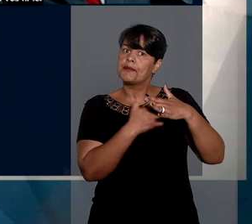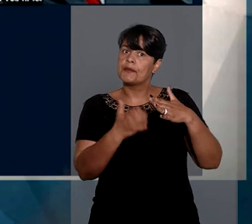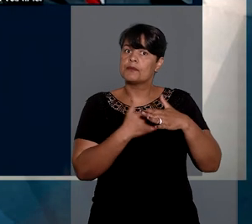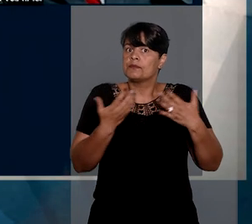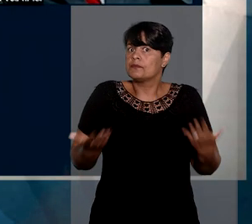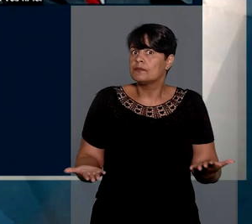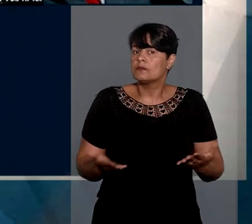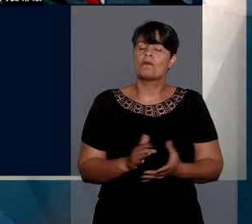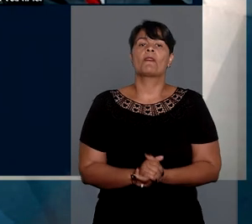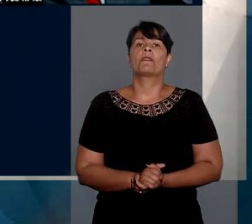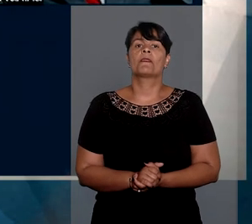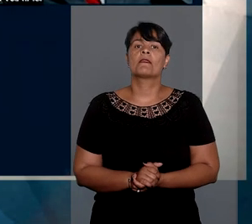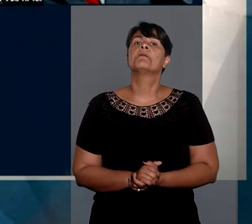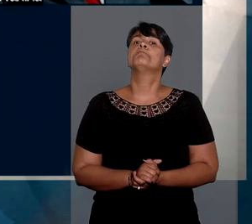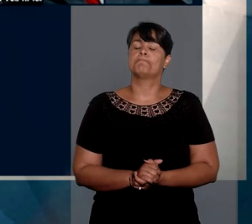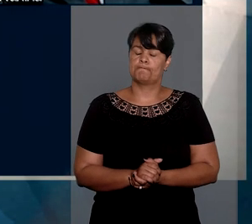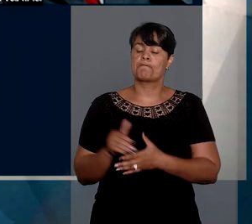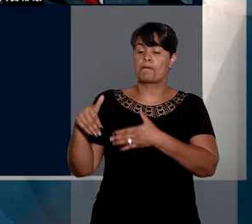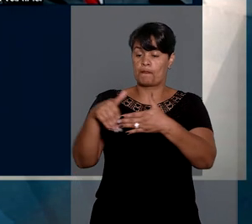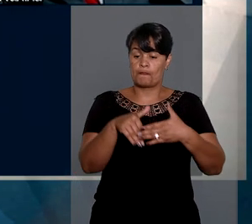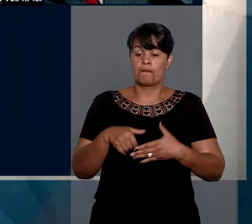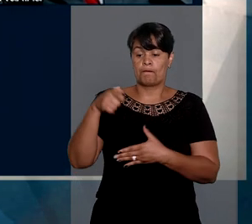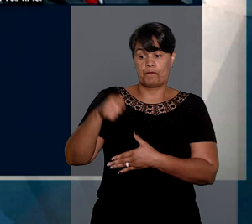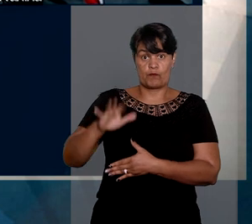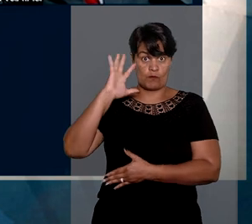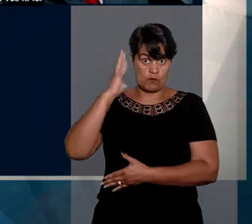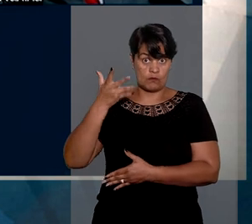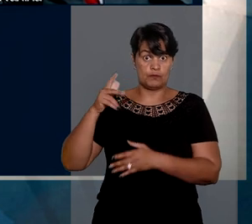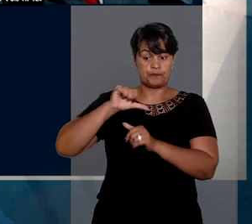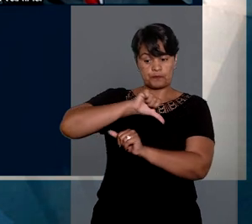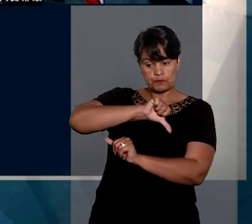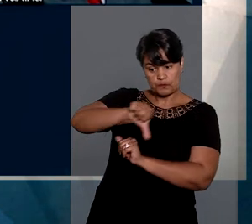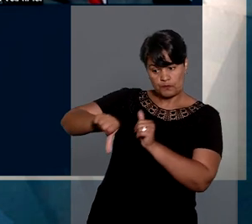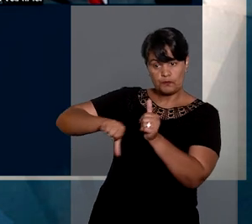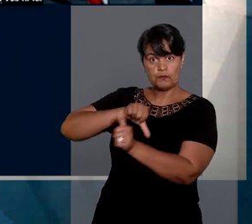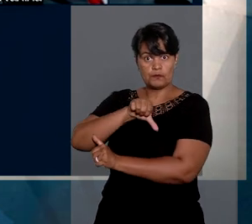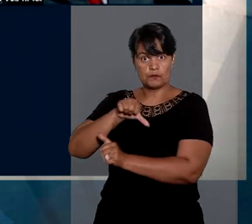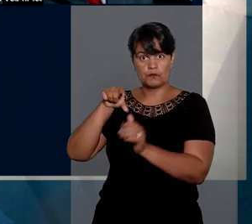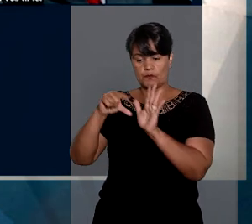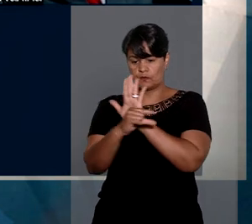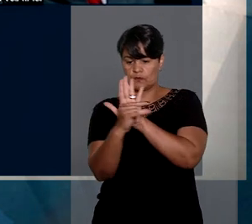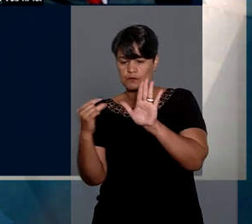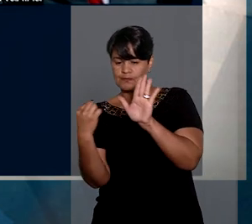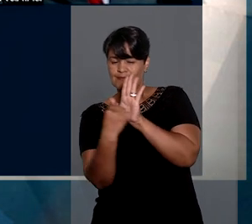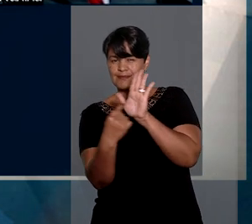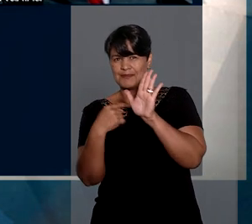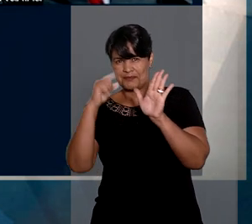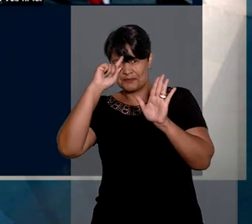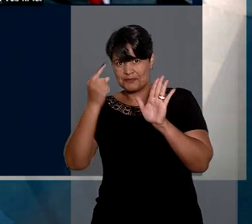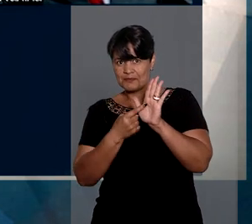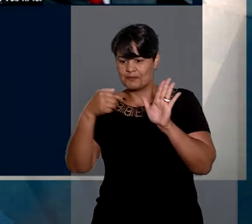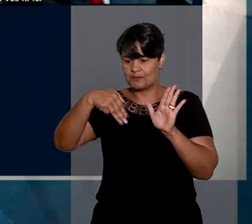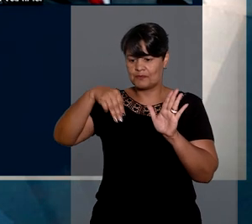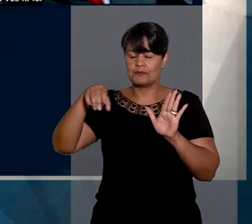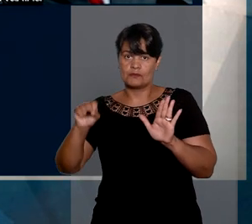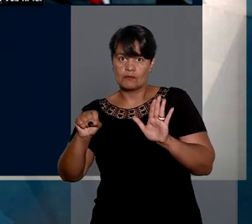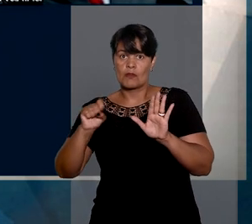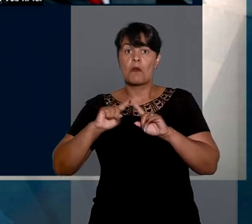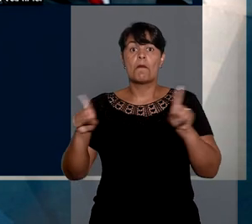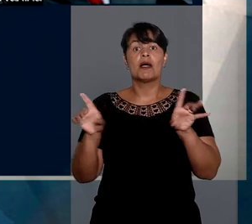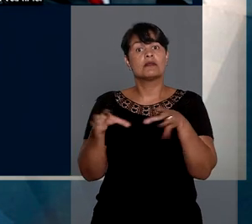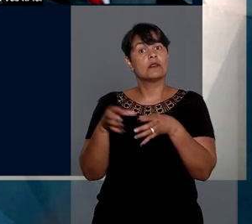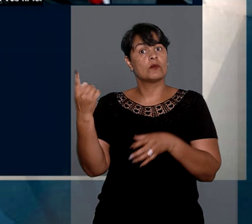Apesar de modificar o acórdão paulista no ponto em que houve extrapolação nos mandados de segurança, a primeira turma